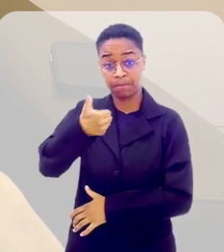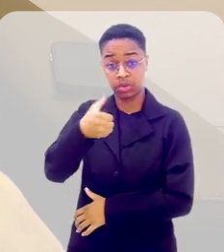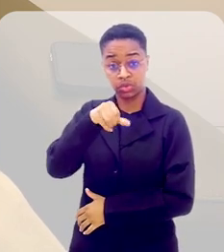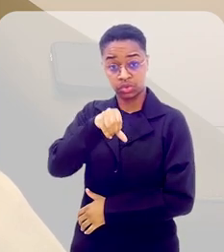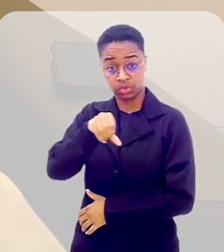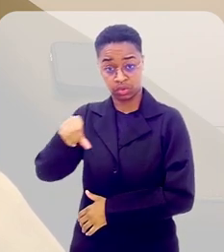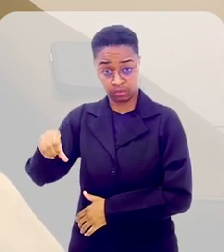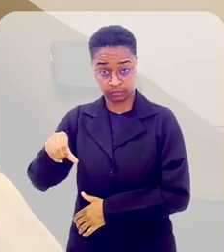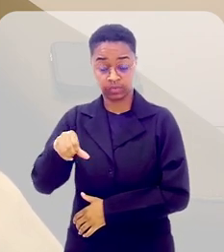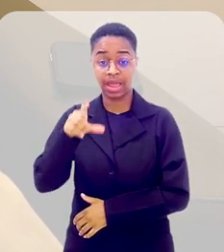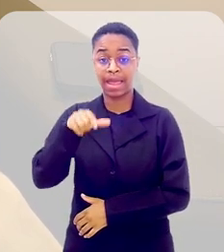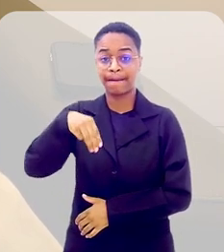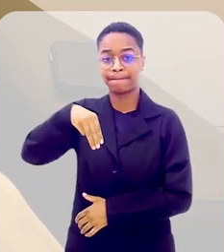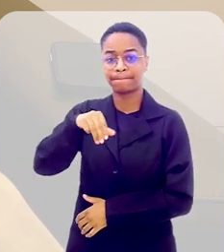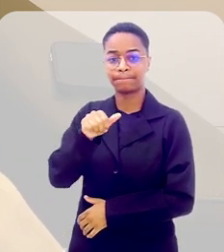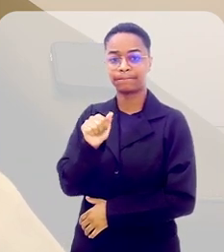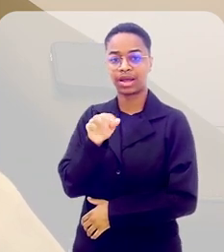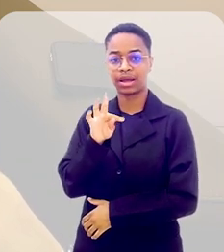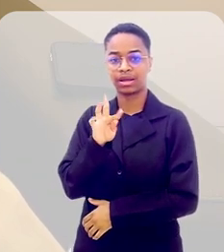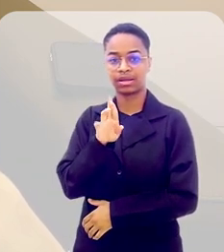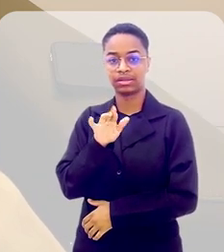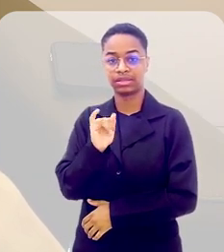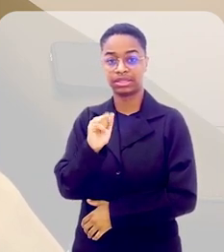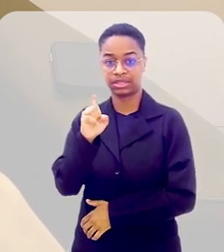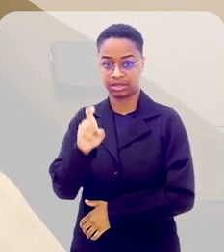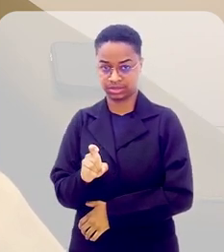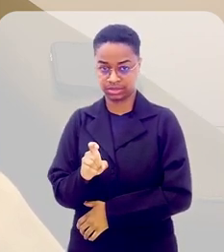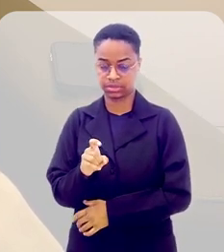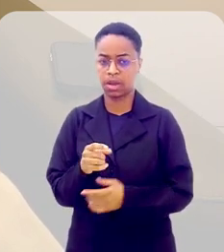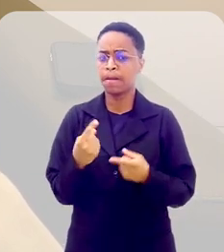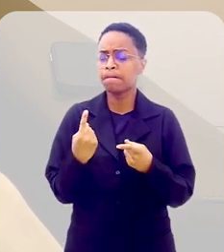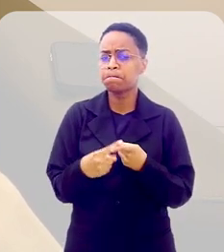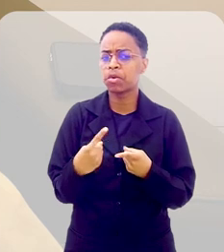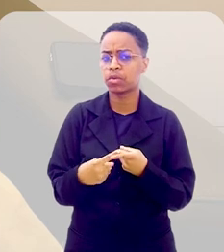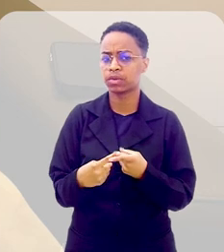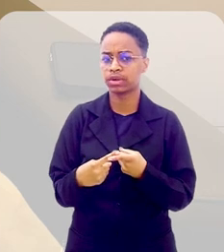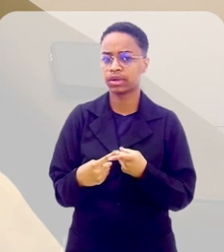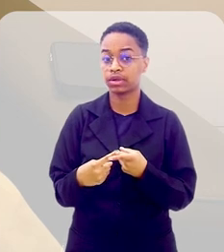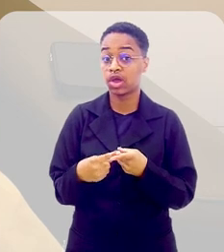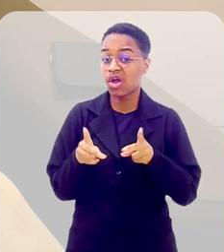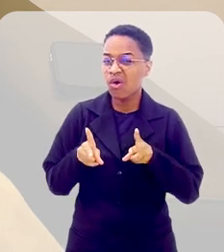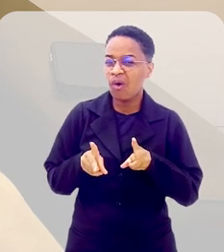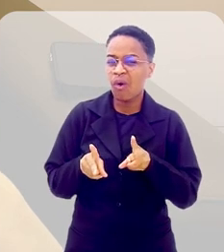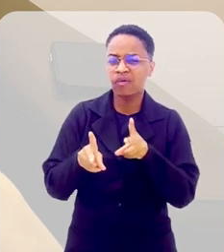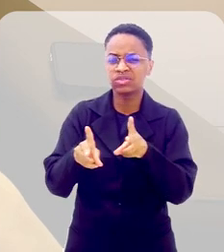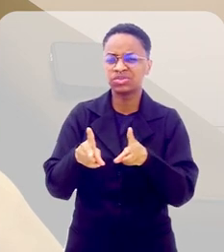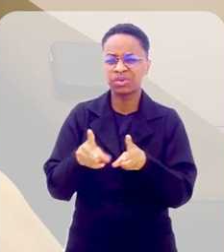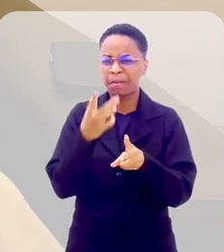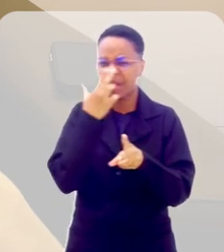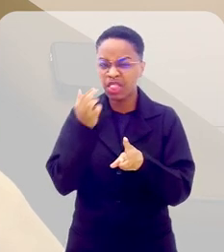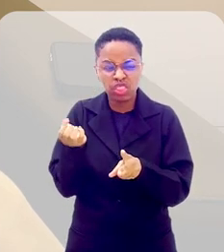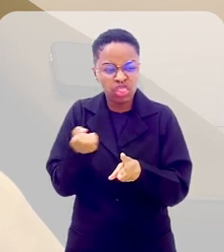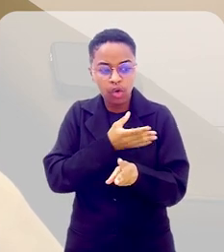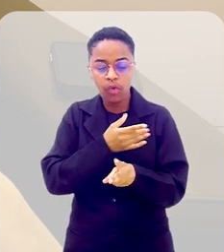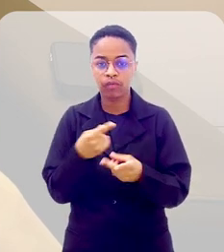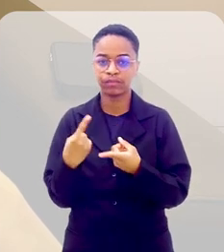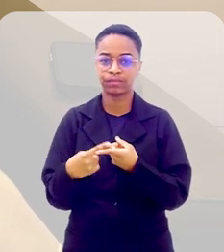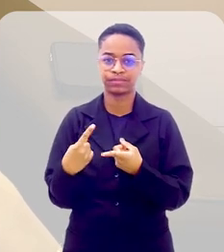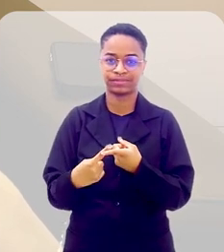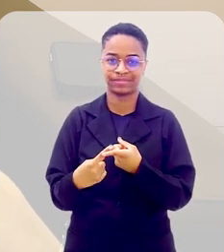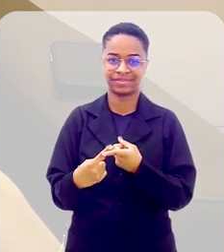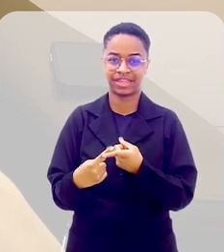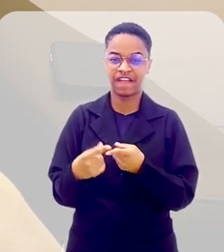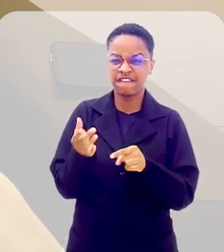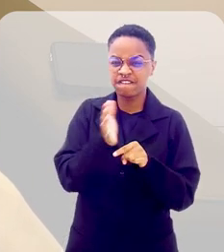1999, foi Matrix, porque ele continua muito atual. Ele